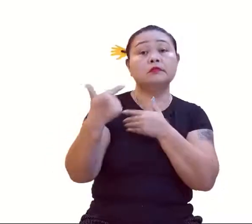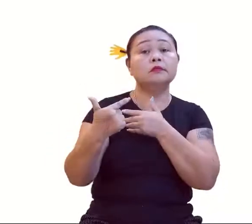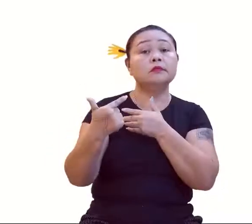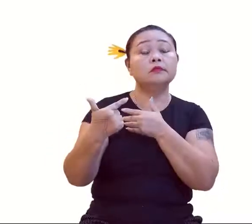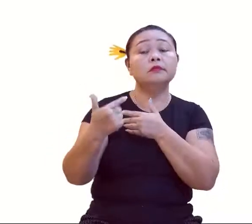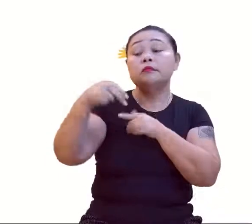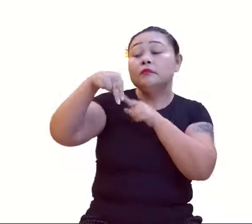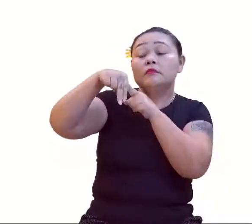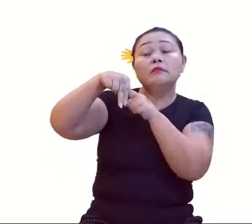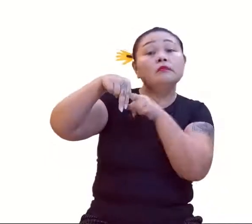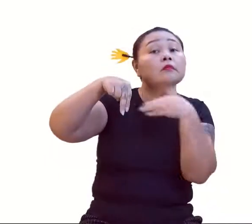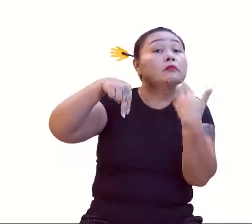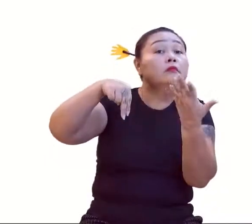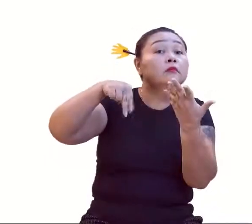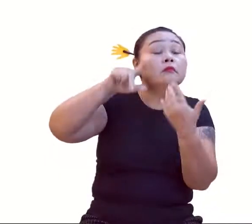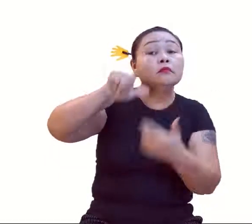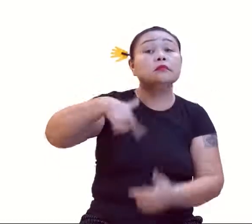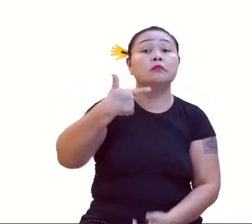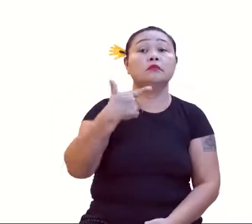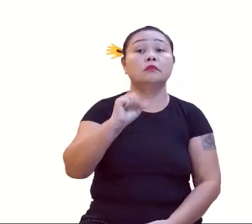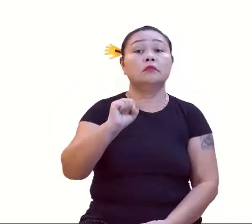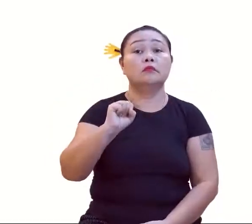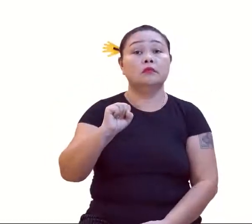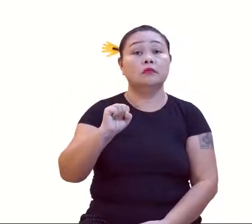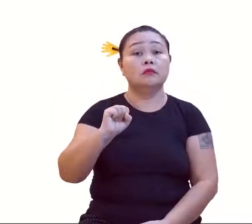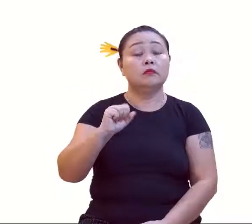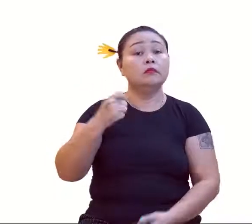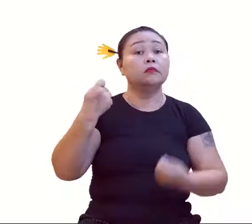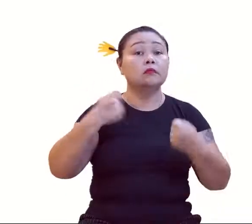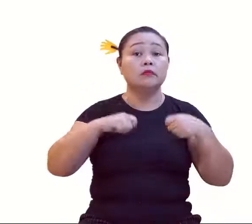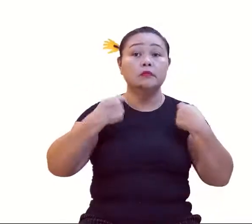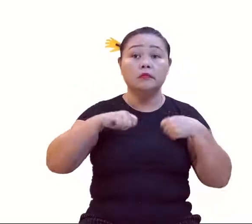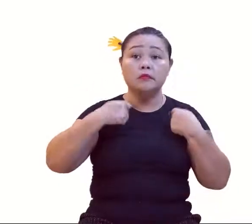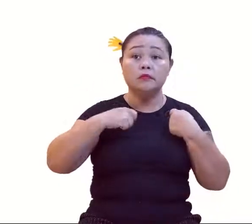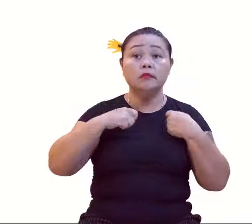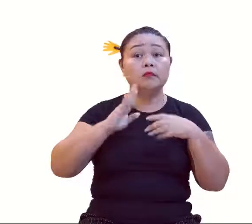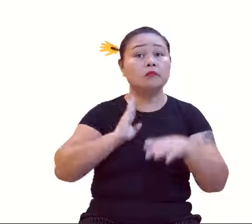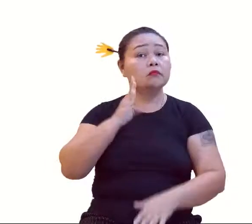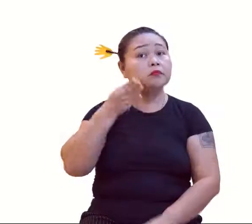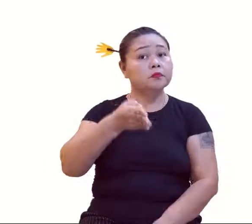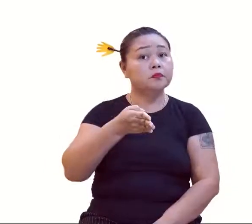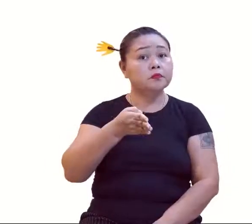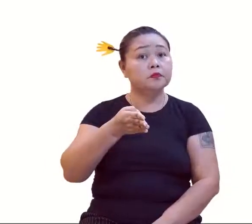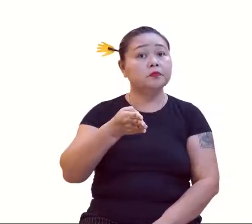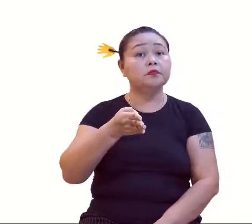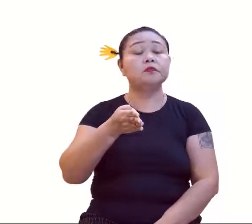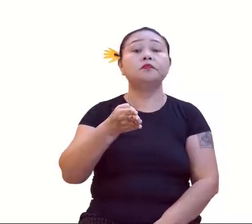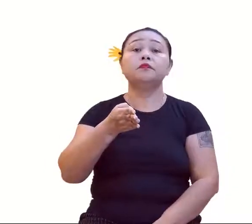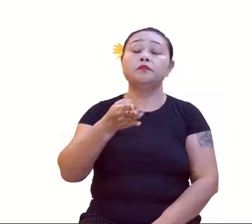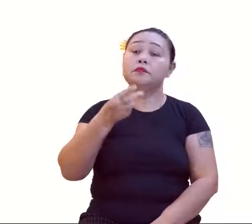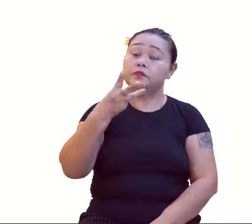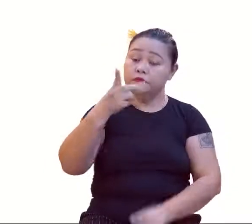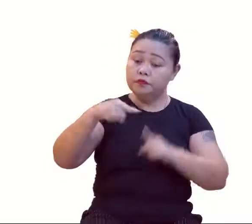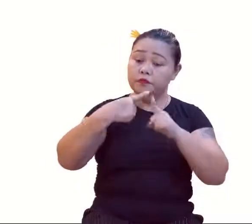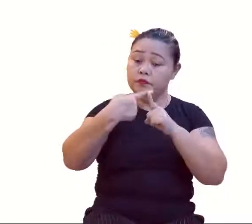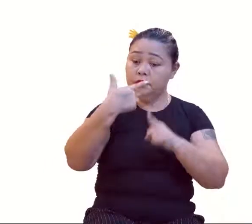nosso N agora? O 28. O 28. Então, só preciso fazer uma vez e direitinho, né? 3 vezes 28?